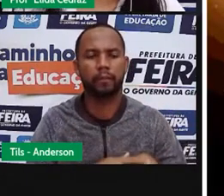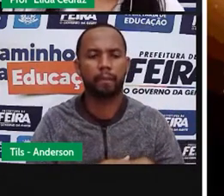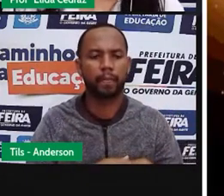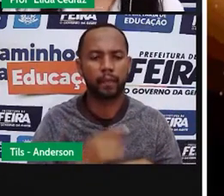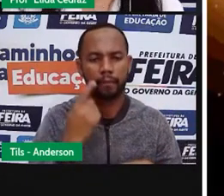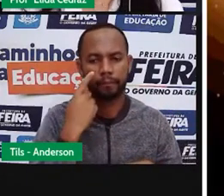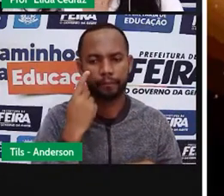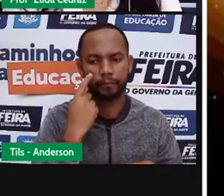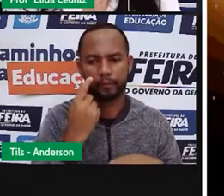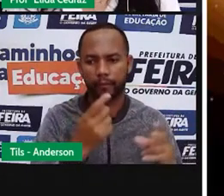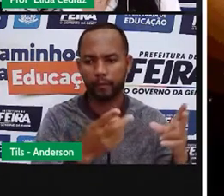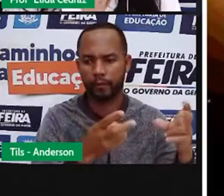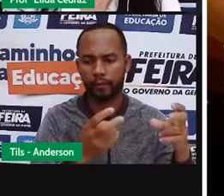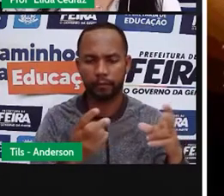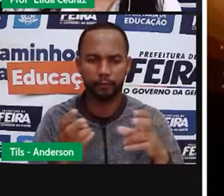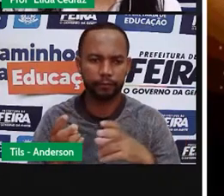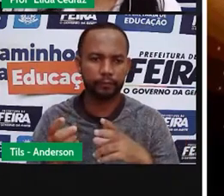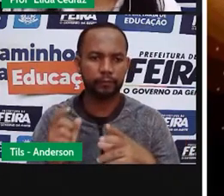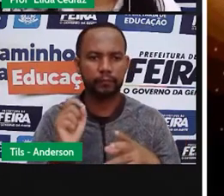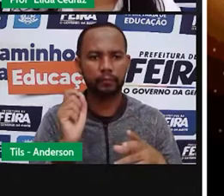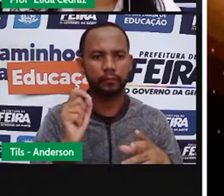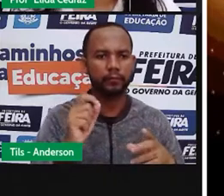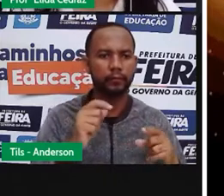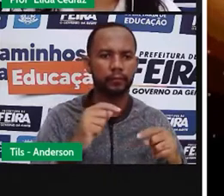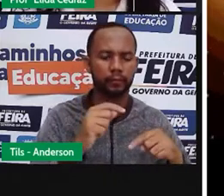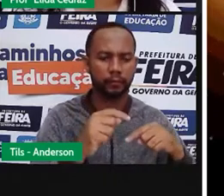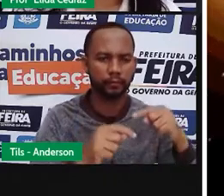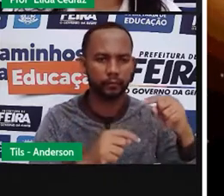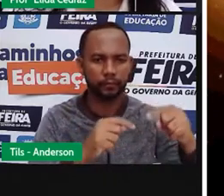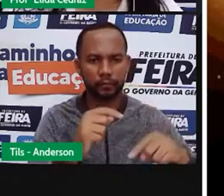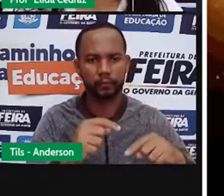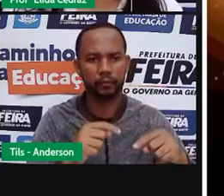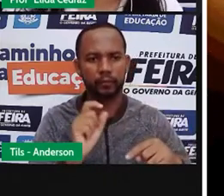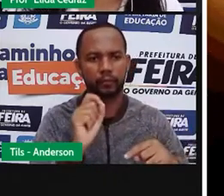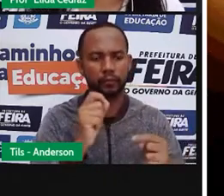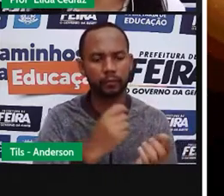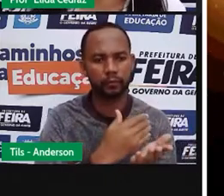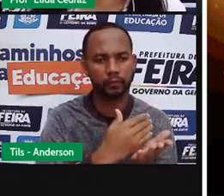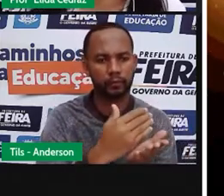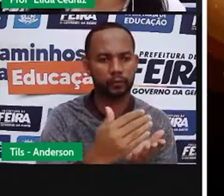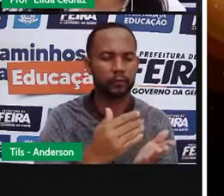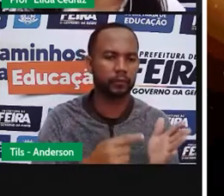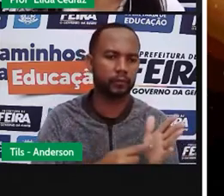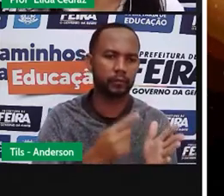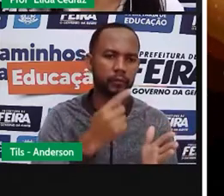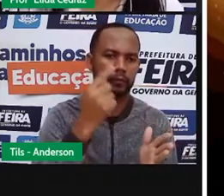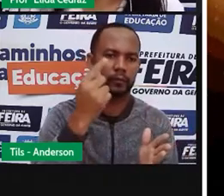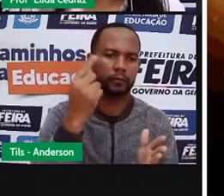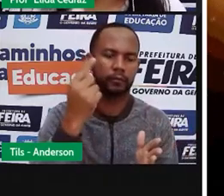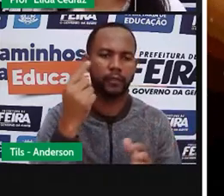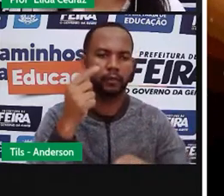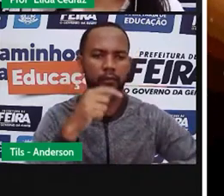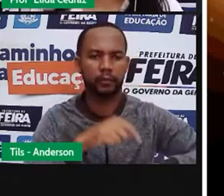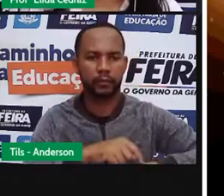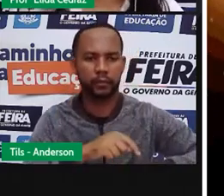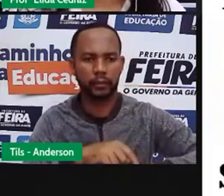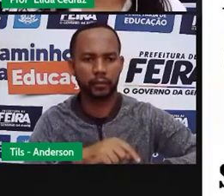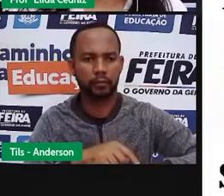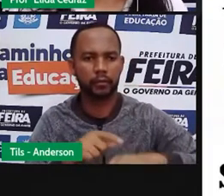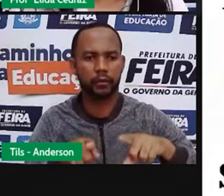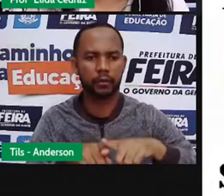partir da observação dessa passagem que surgiram as primeiras marcações do tempo.